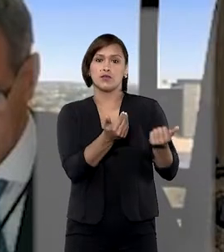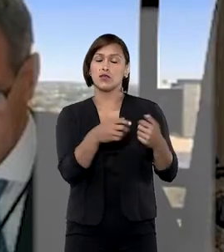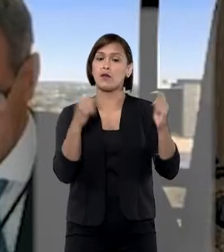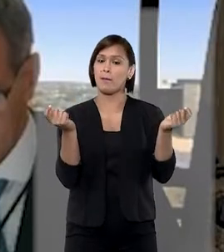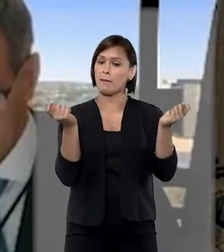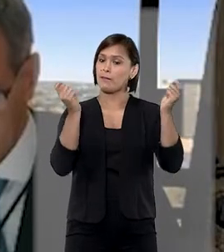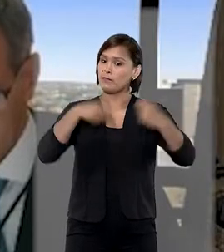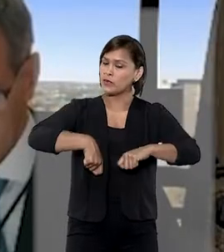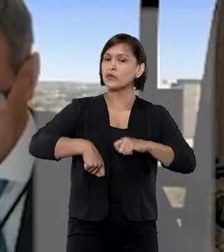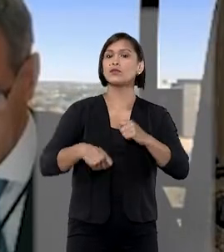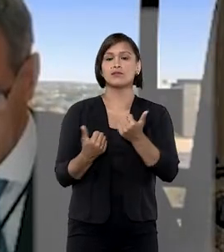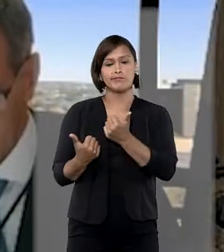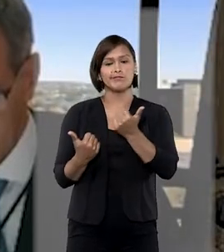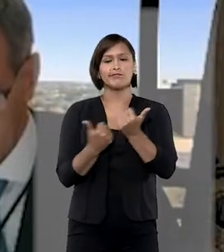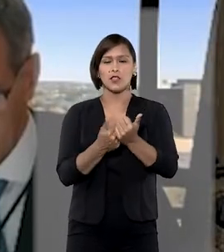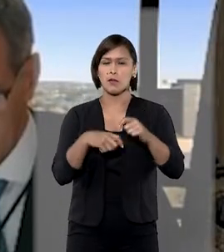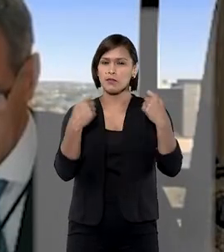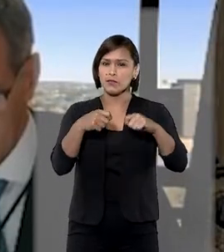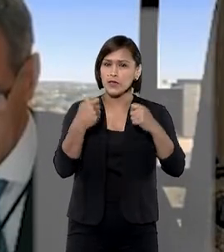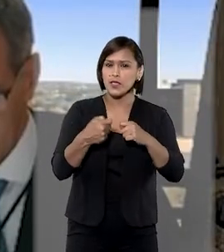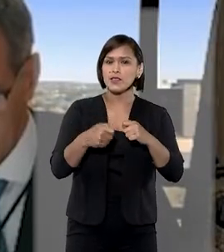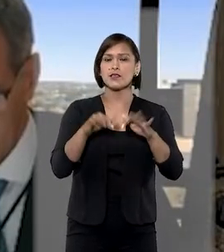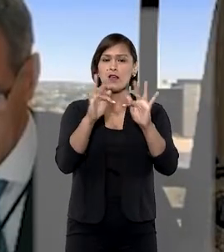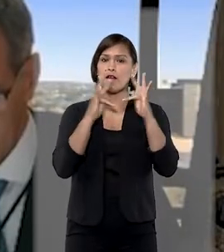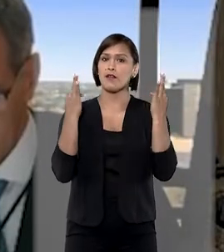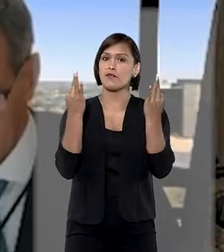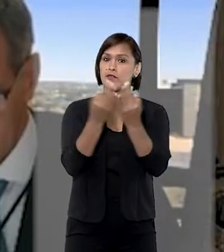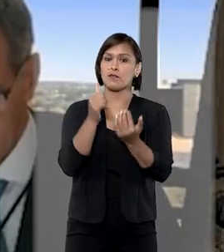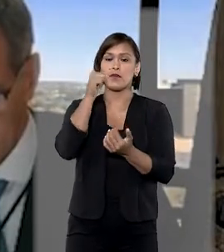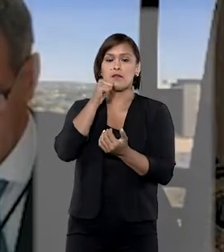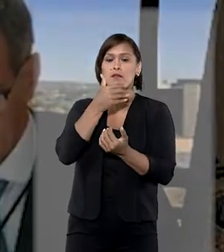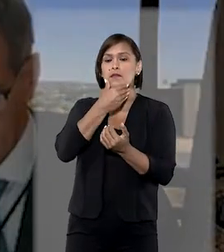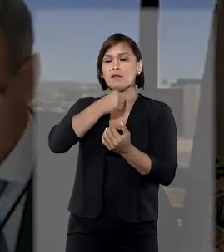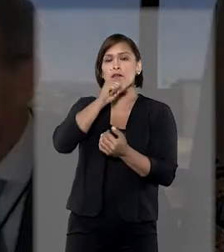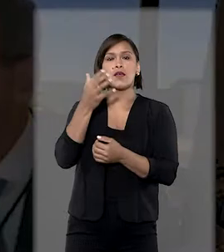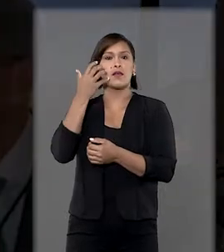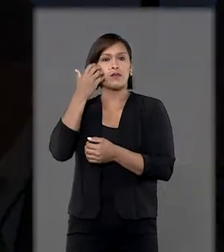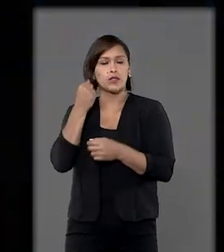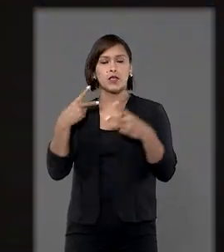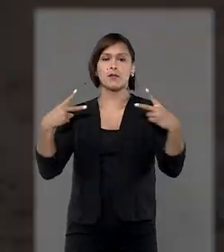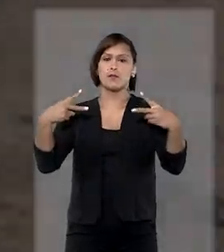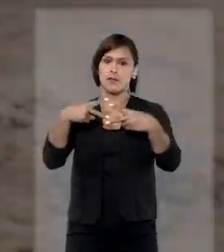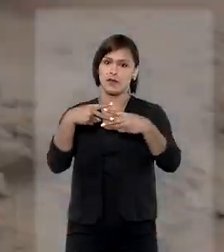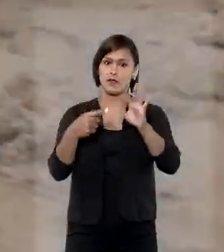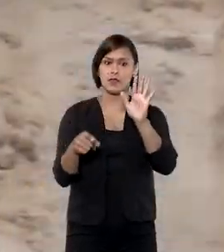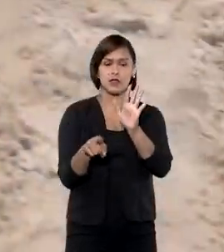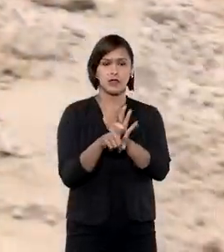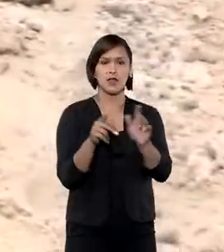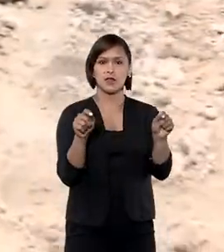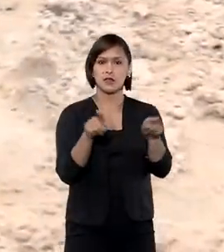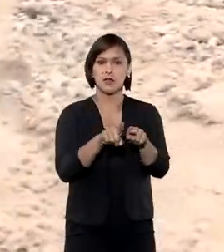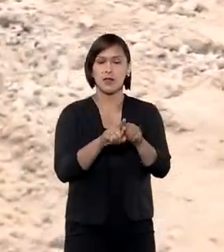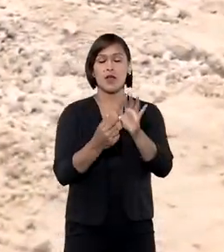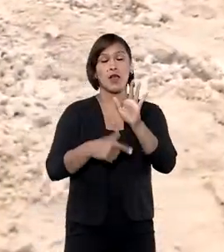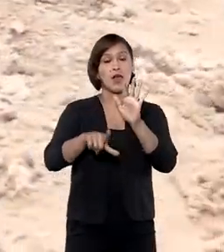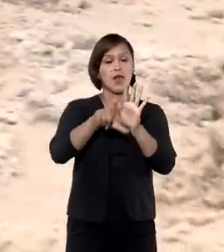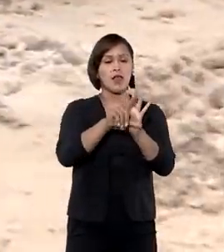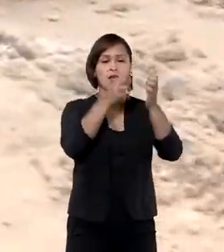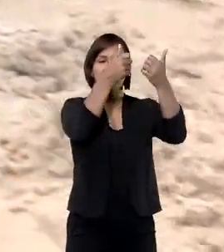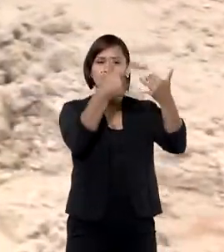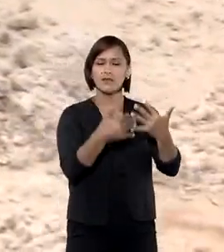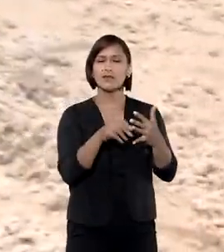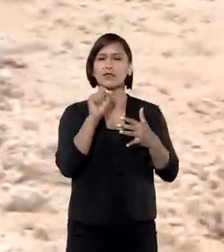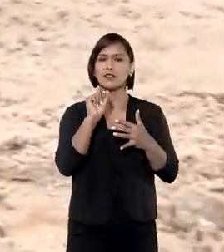condição de dependente para todos os fins e efeitos, inclusive os previdenciários. Quanto à Lei nº 8.213,